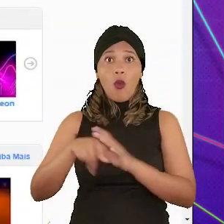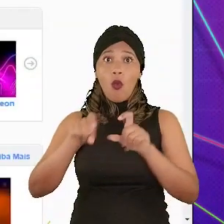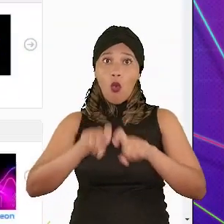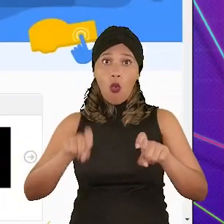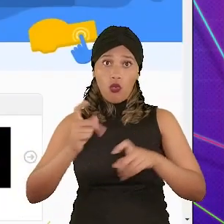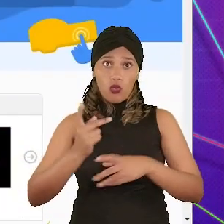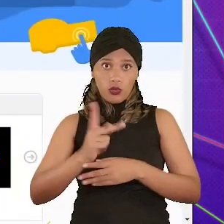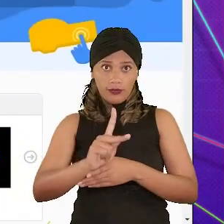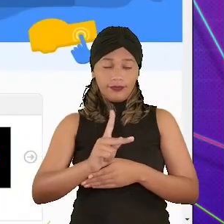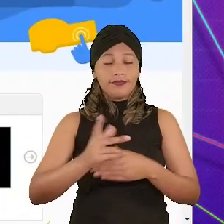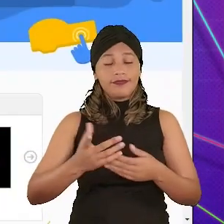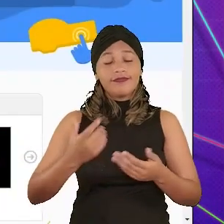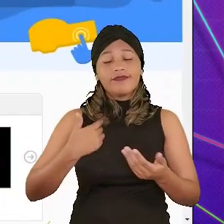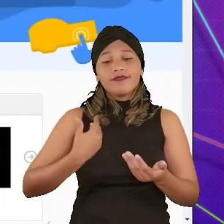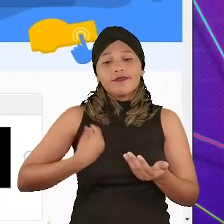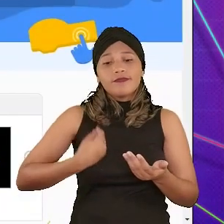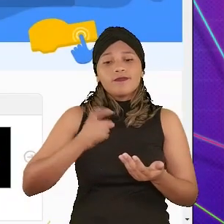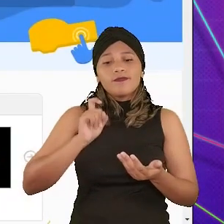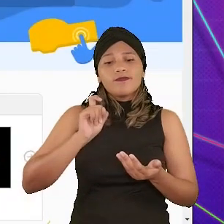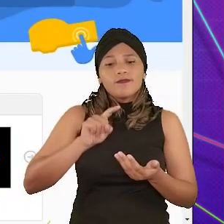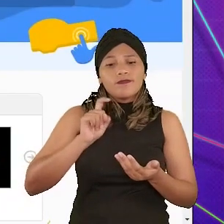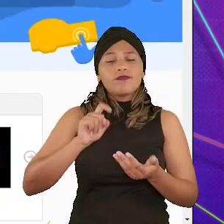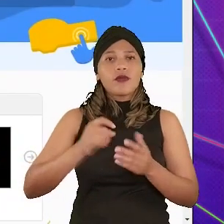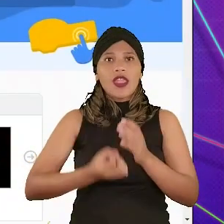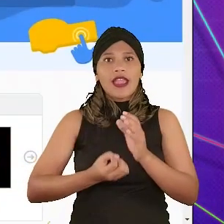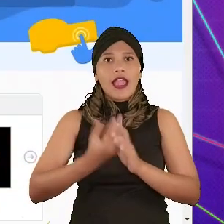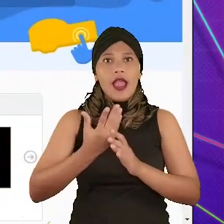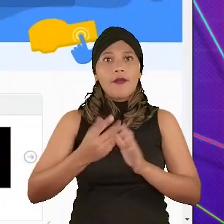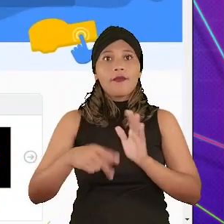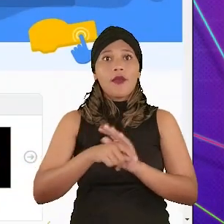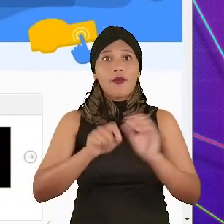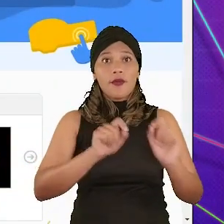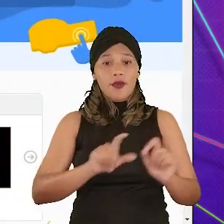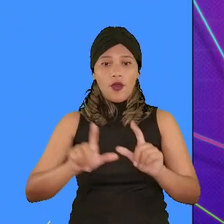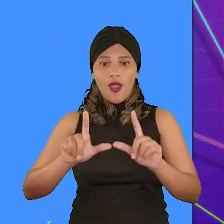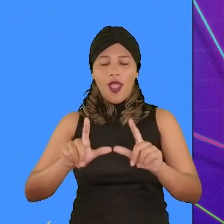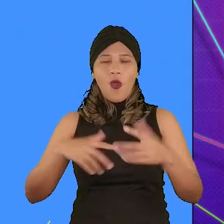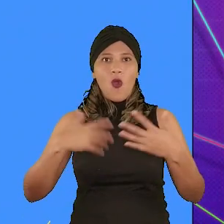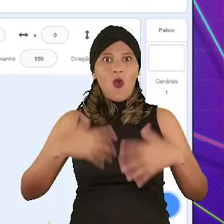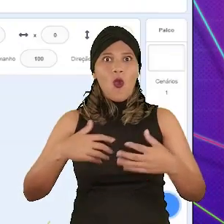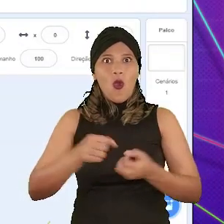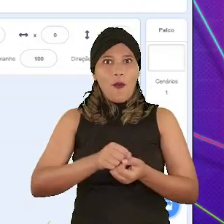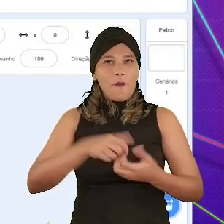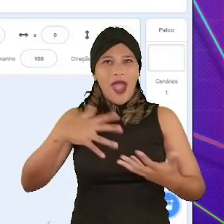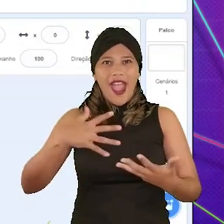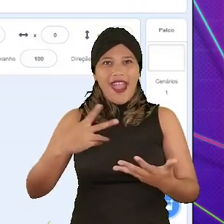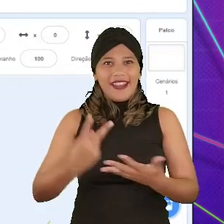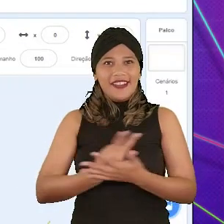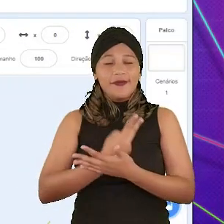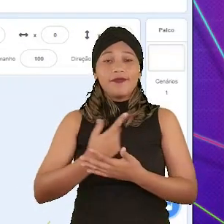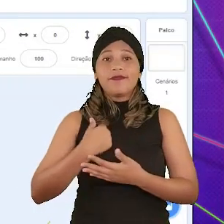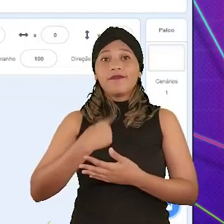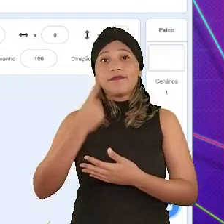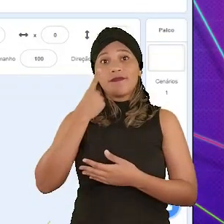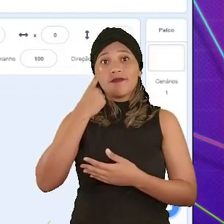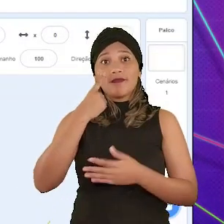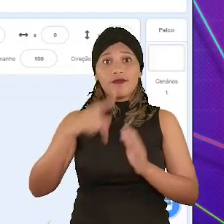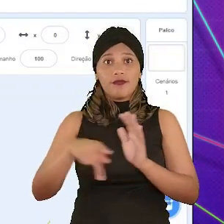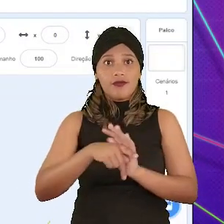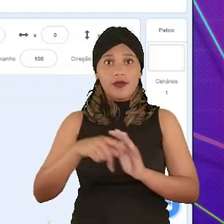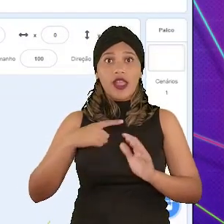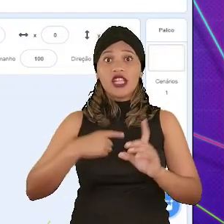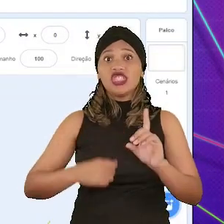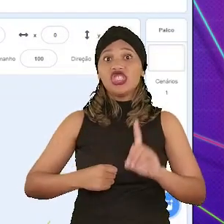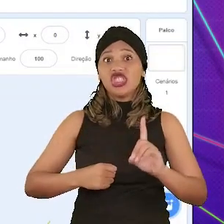programa para o computador de vocês. Aqui, quando a gente clica em Criar, somos levados para onde a mágica acontece. A gente vê esse